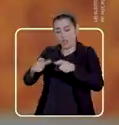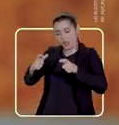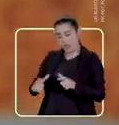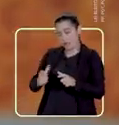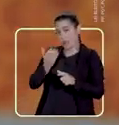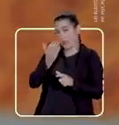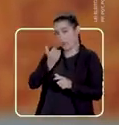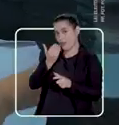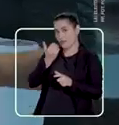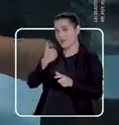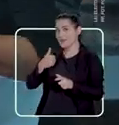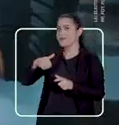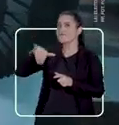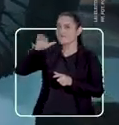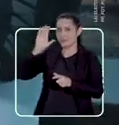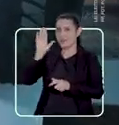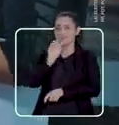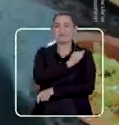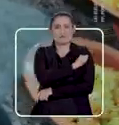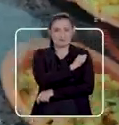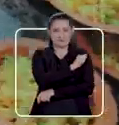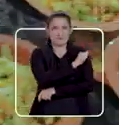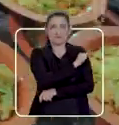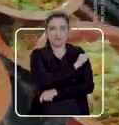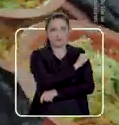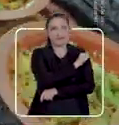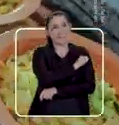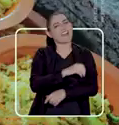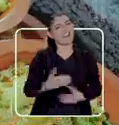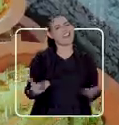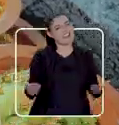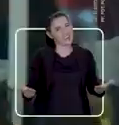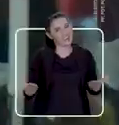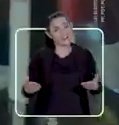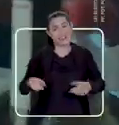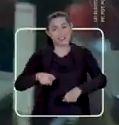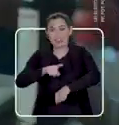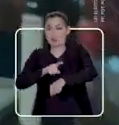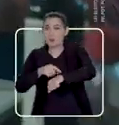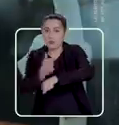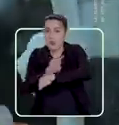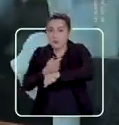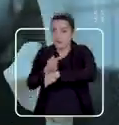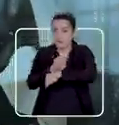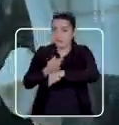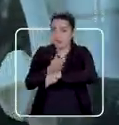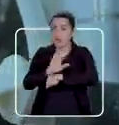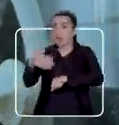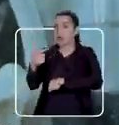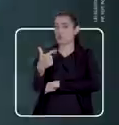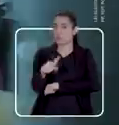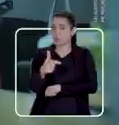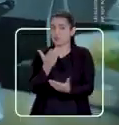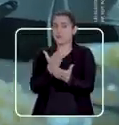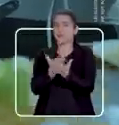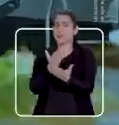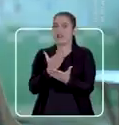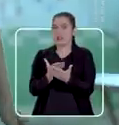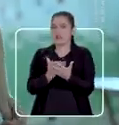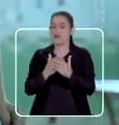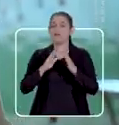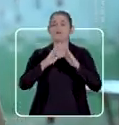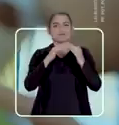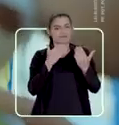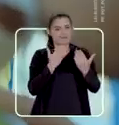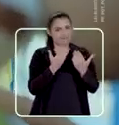prato extra, uma refeição a mais para os alunos. Ah, e no recesso, mesmo quando não tiver aula,